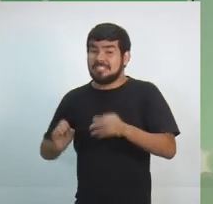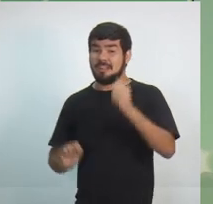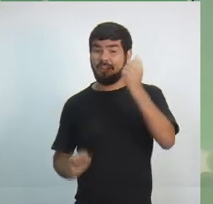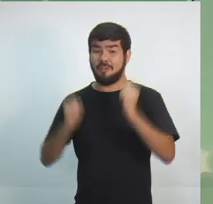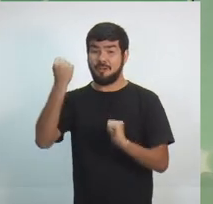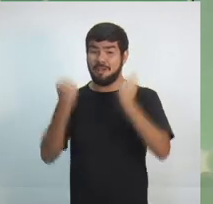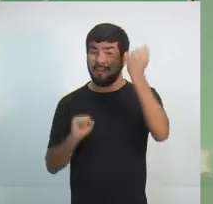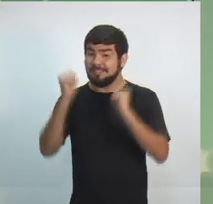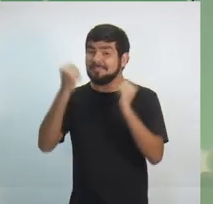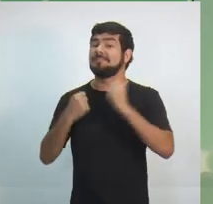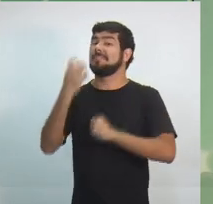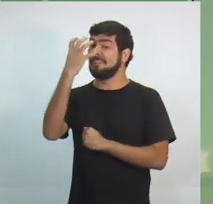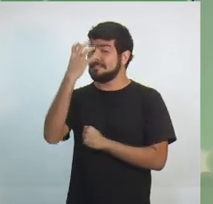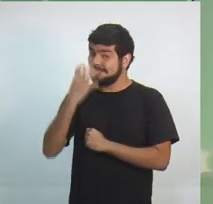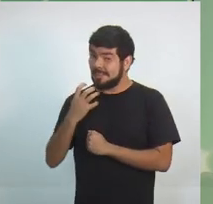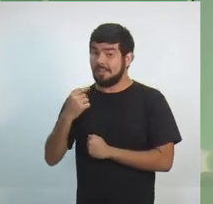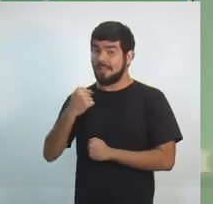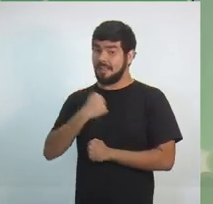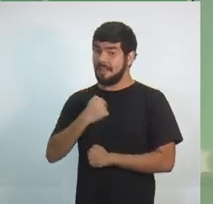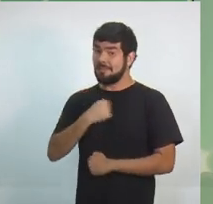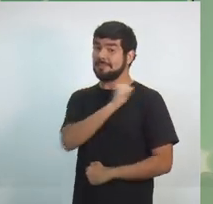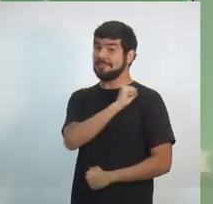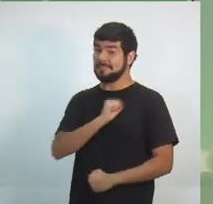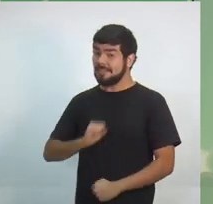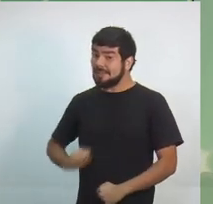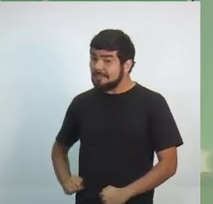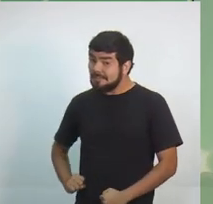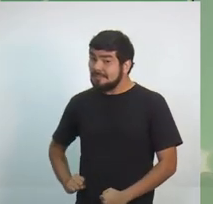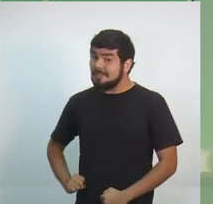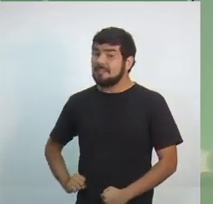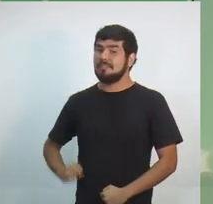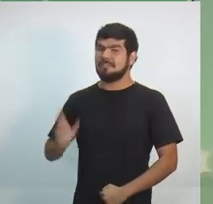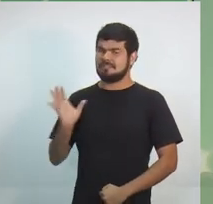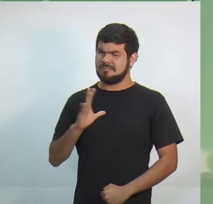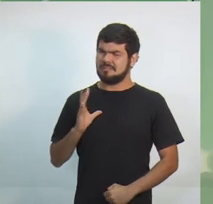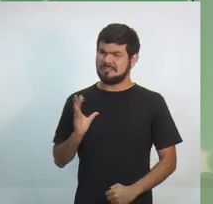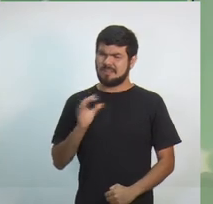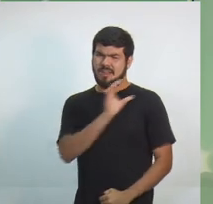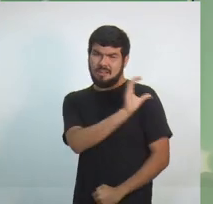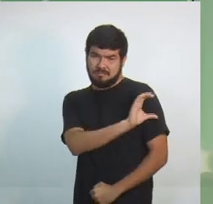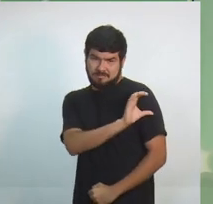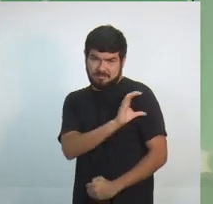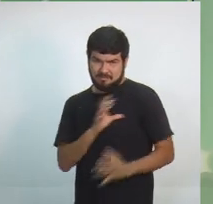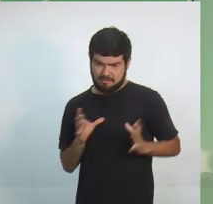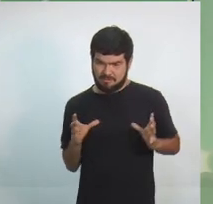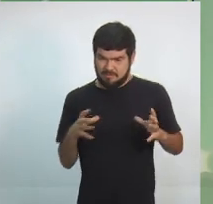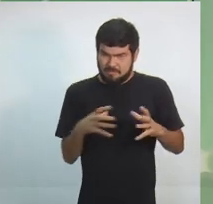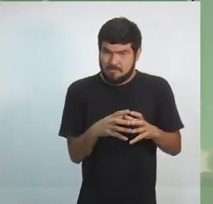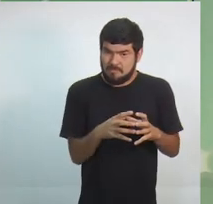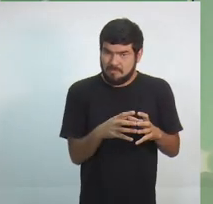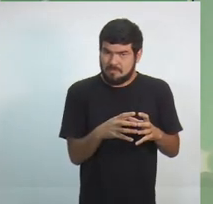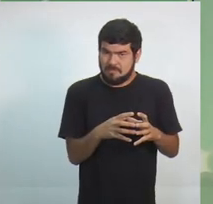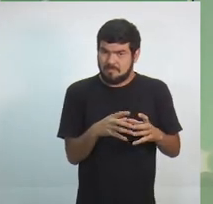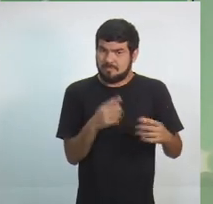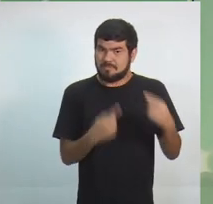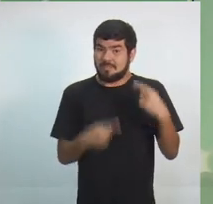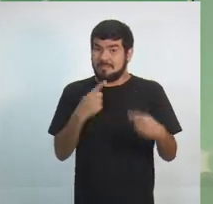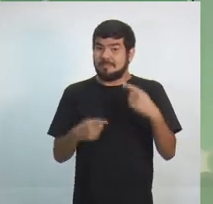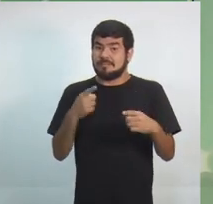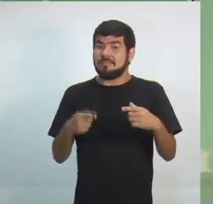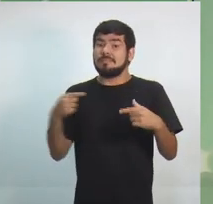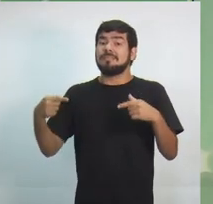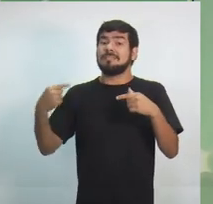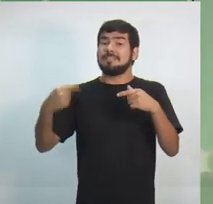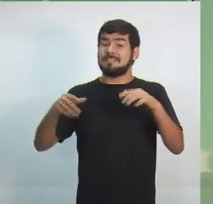como senador e como coordenador da bancada, coordenamos uma empreitada no Senado e saímos vitoriosos